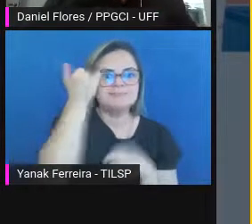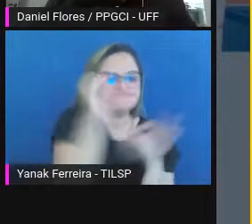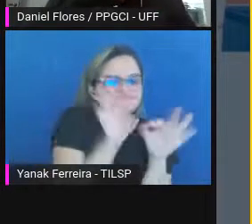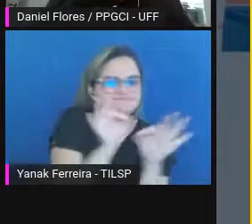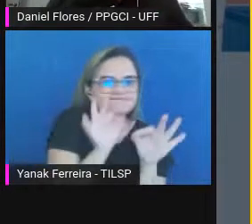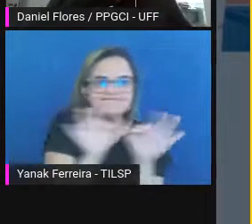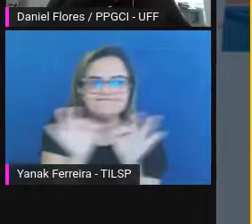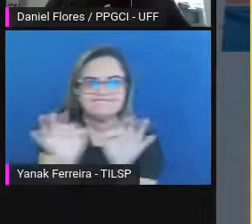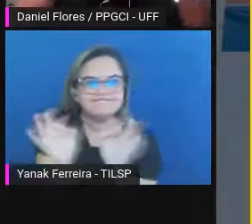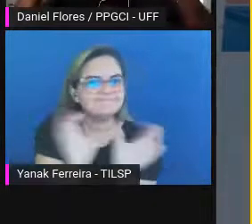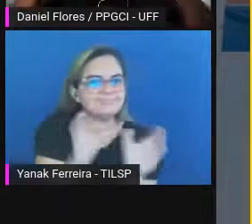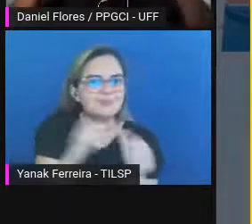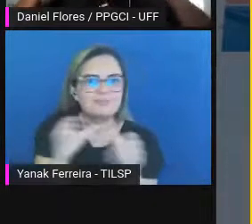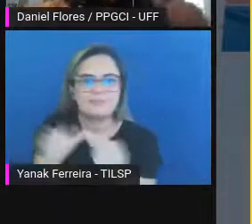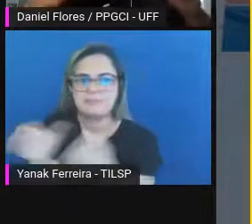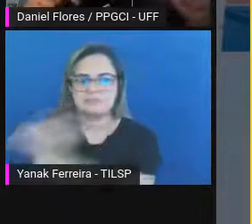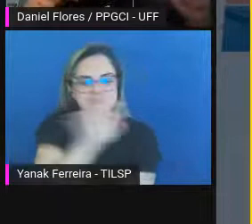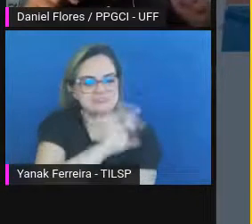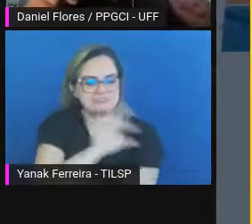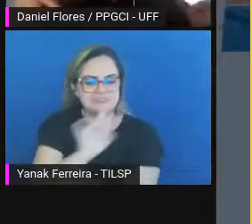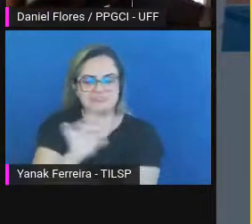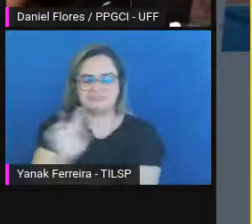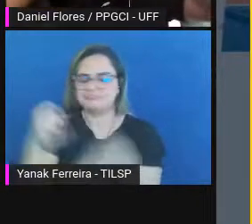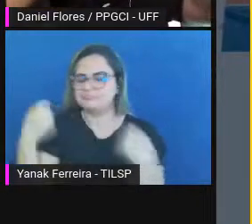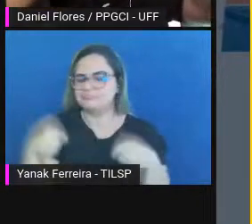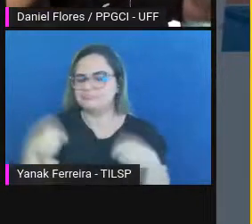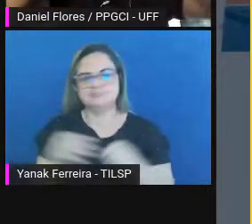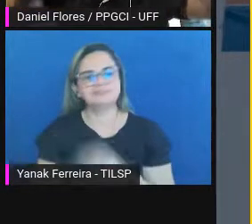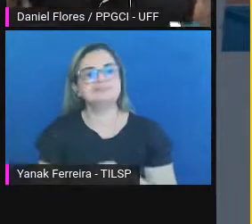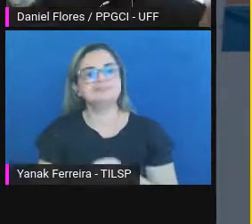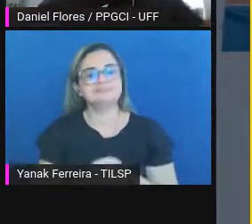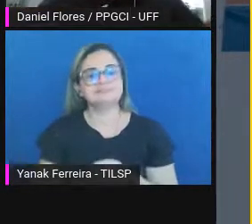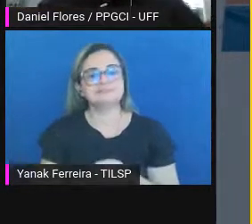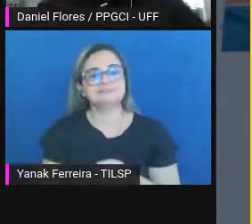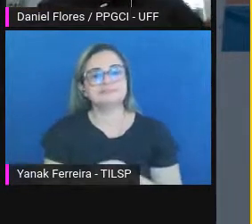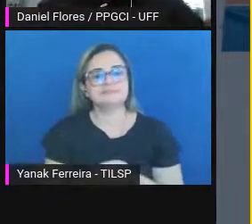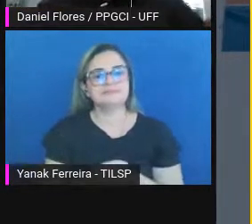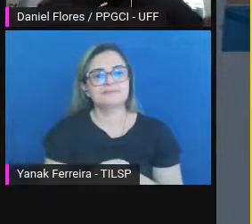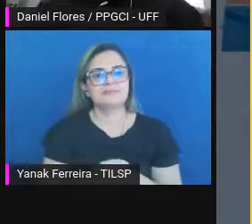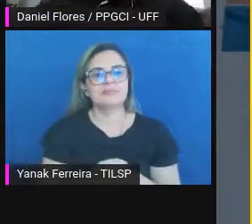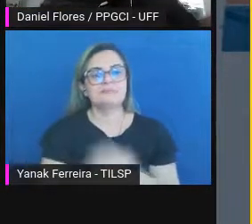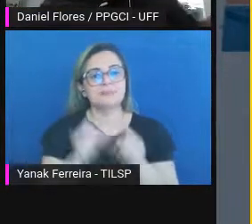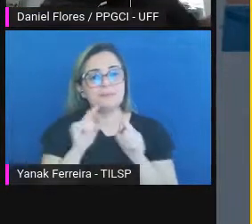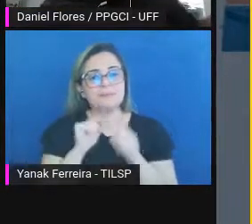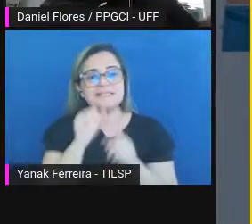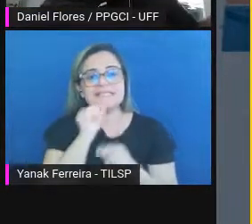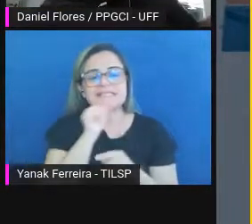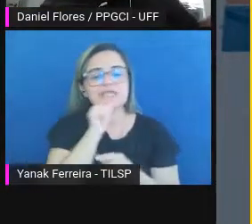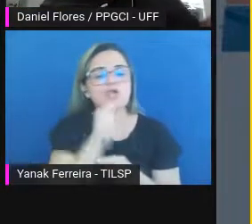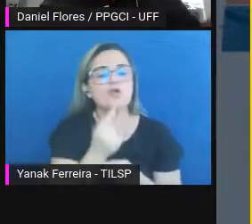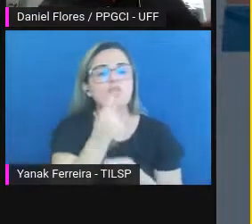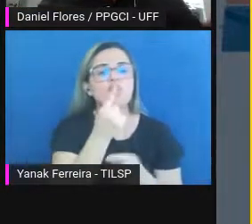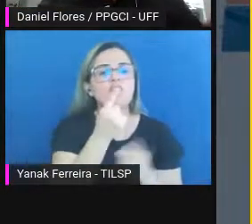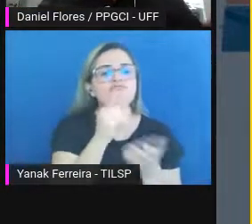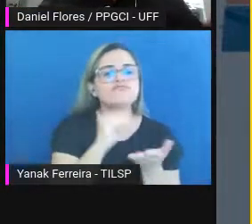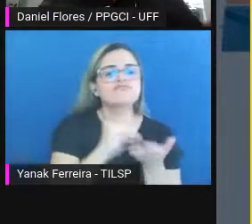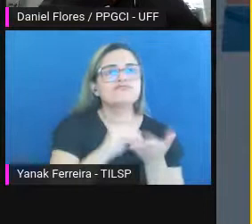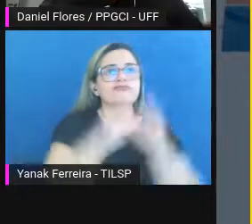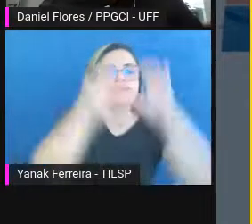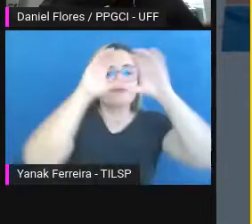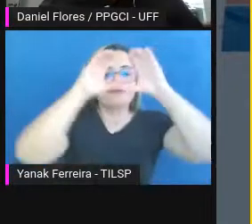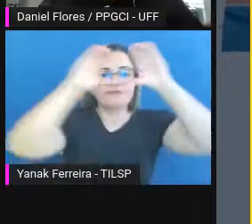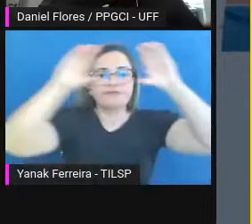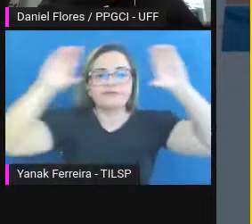a Locke, ela diz, mesmo na ausência do RDC, do repositório digital confiável,